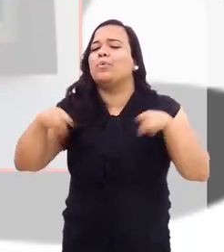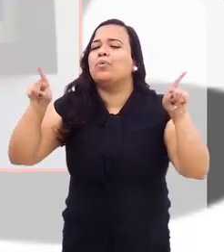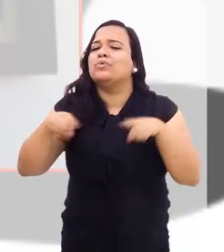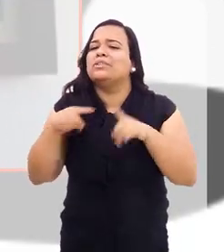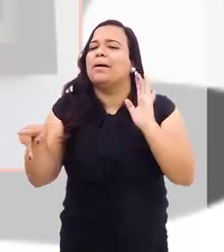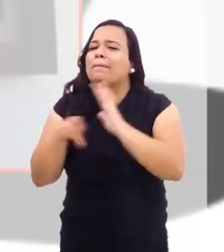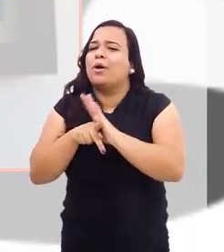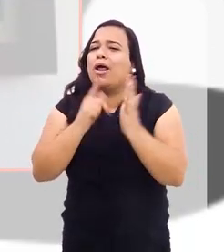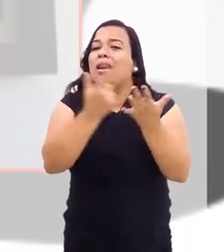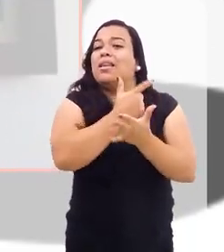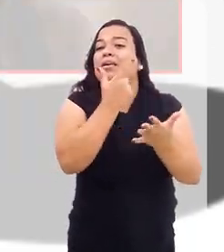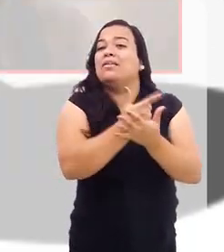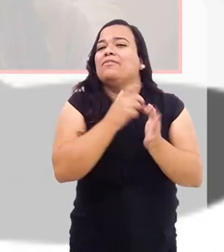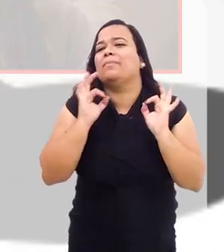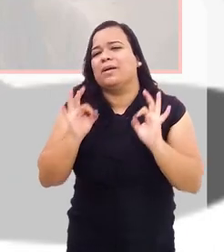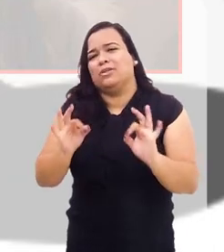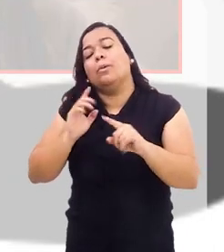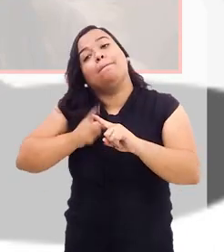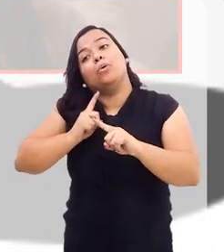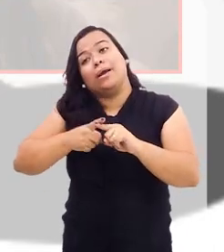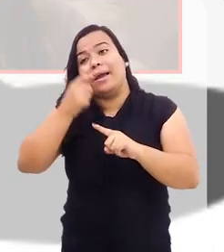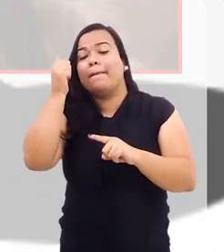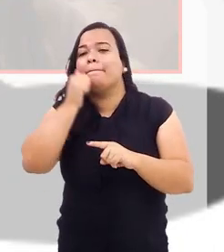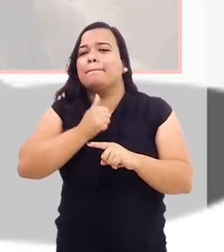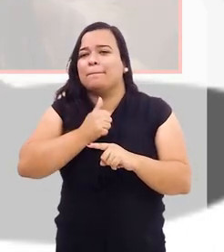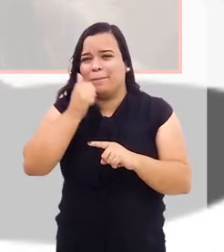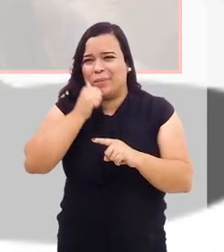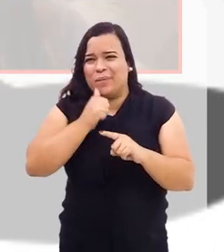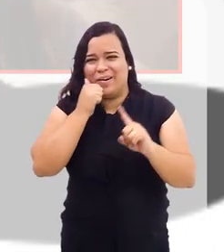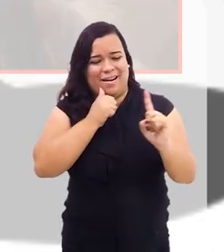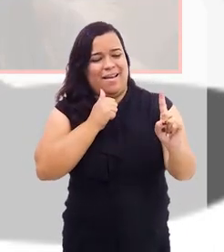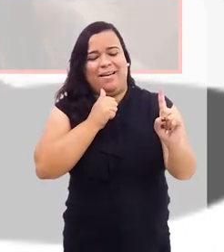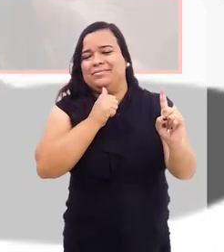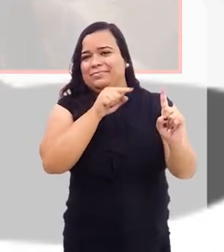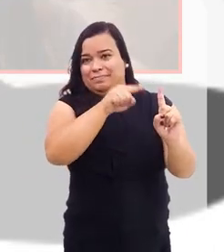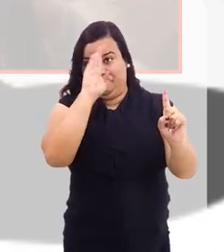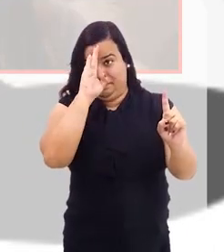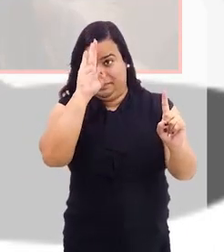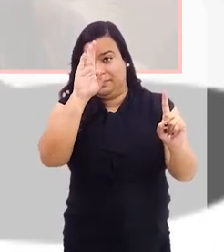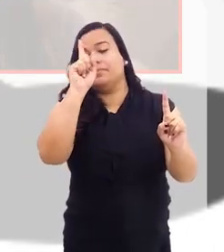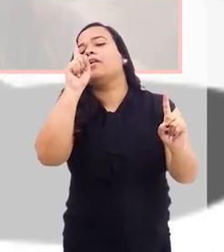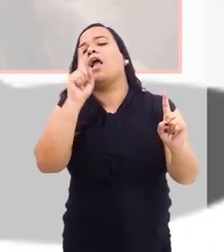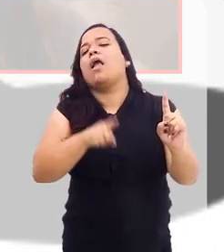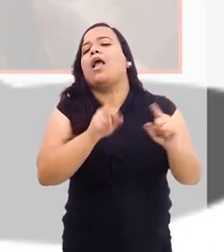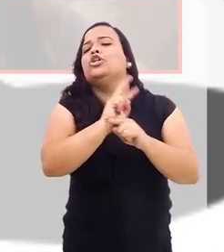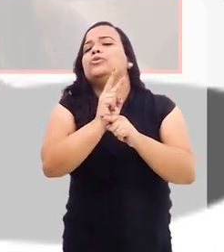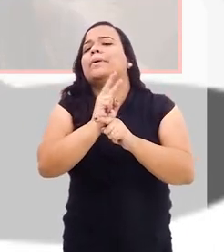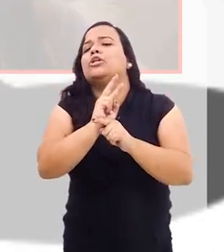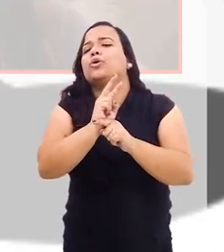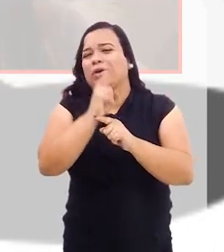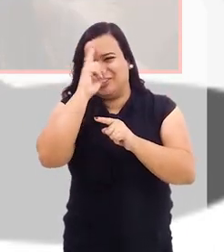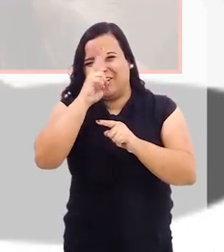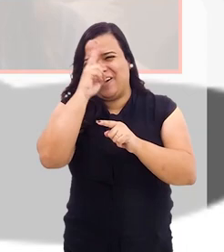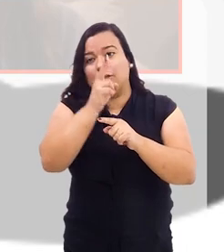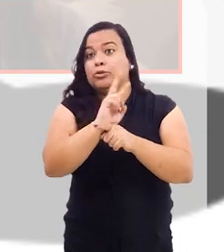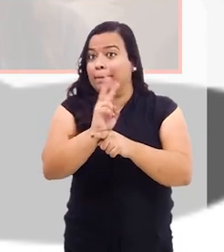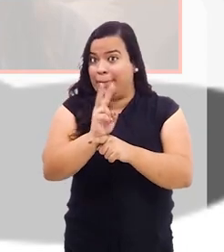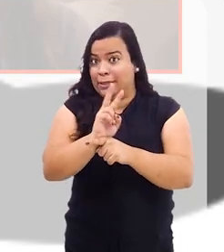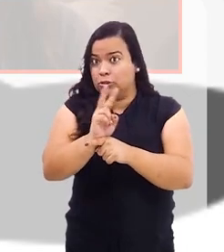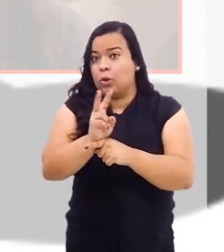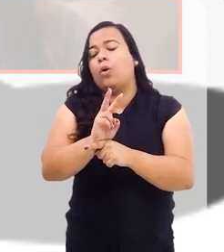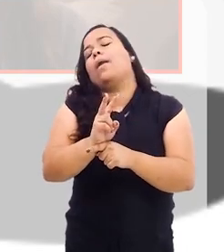compostas no livro. Por quê? Porque a protagonista, a Val Ritchie, ela é uma inspetora da Polícia Civil, mas ela